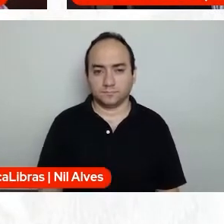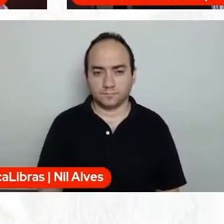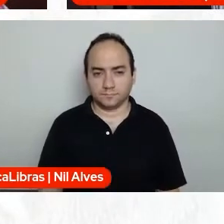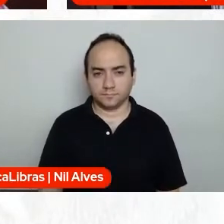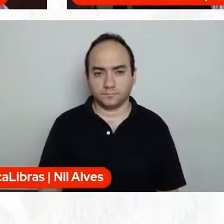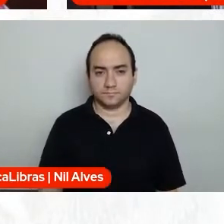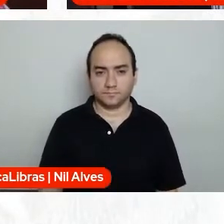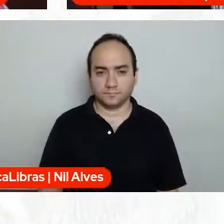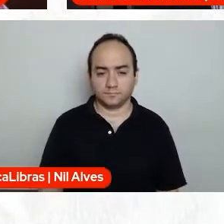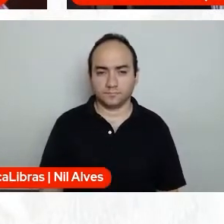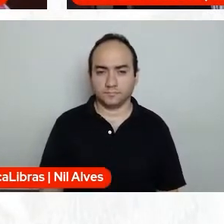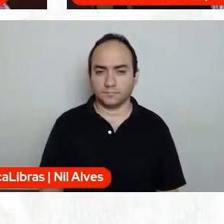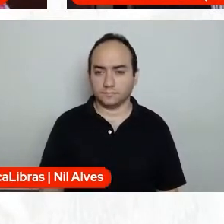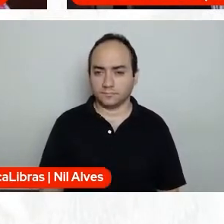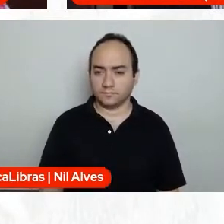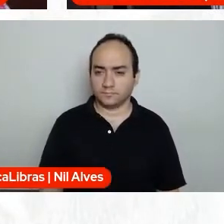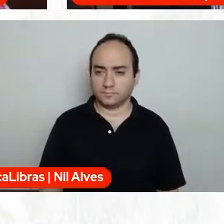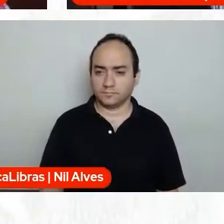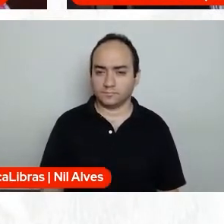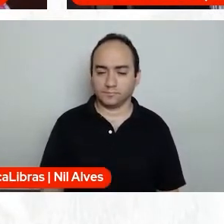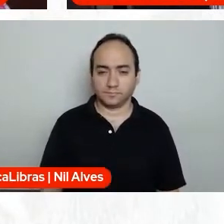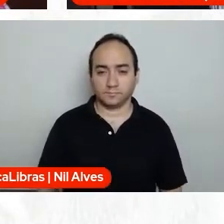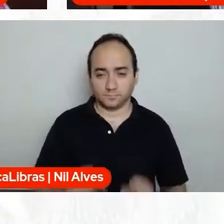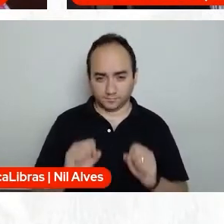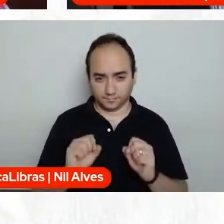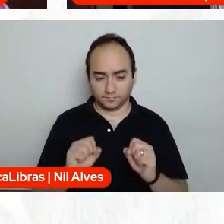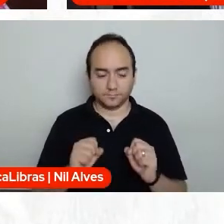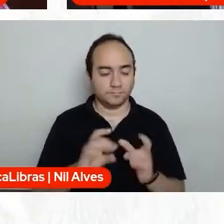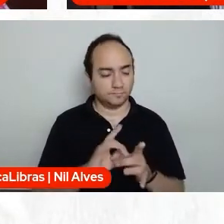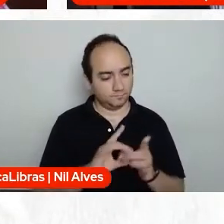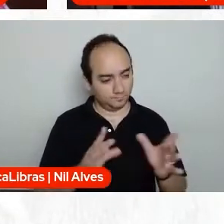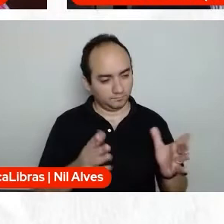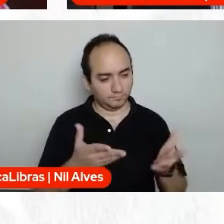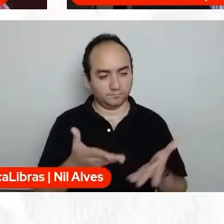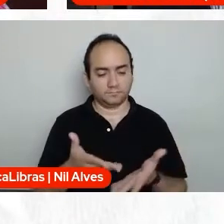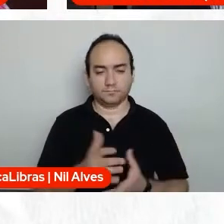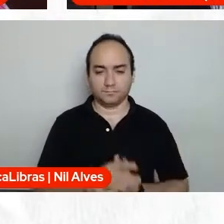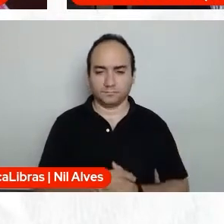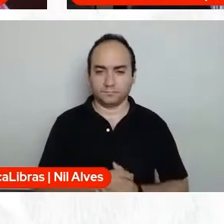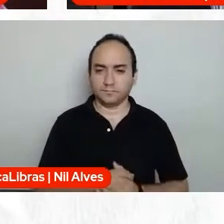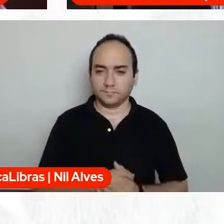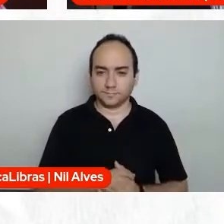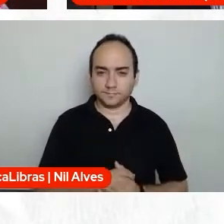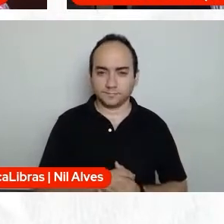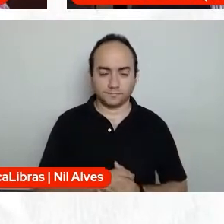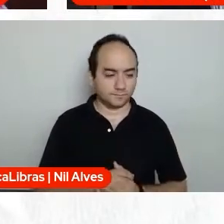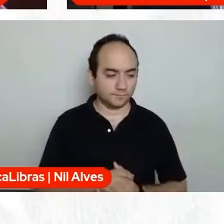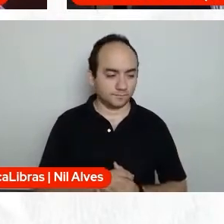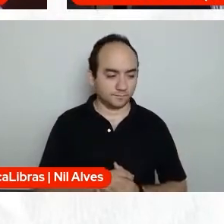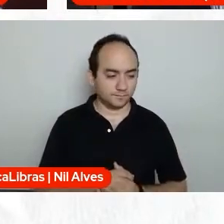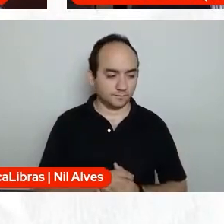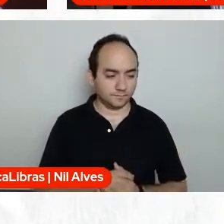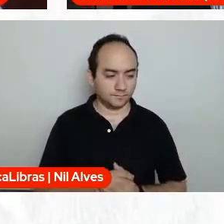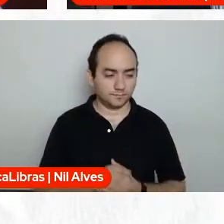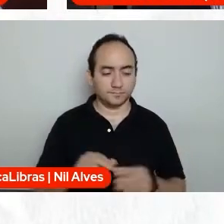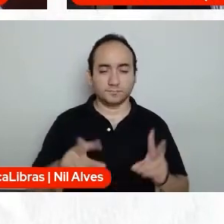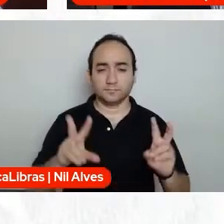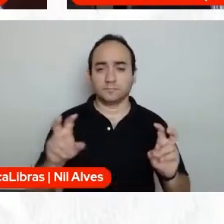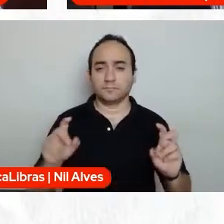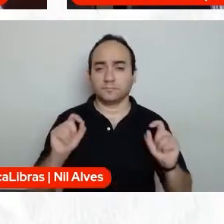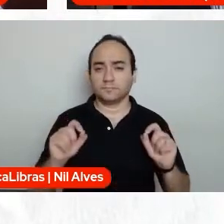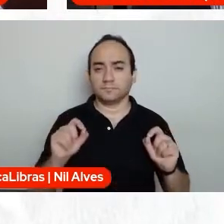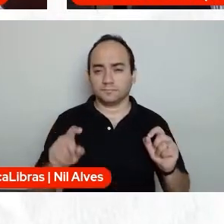Posso? Claro, fique à vontade, Bia. Sobre, né, como percebemos a abordagem,